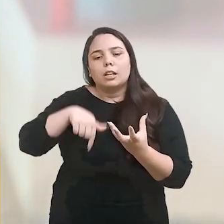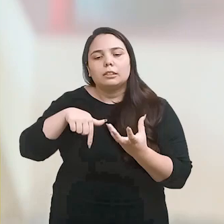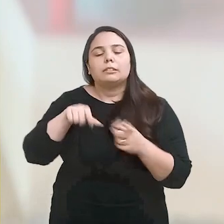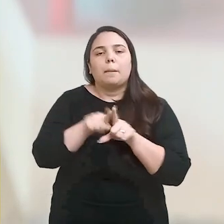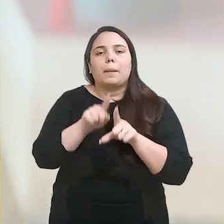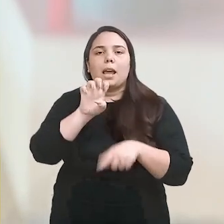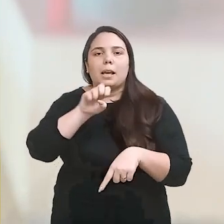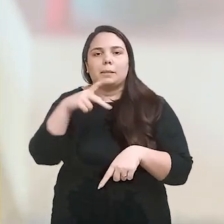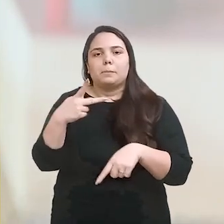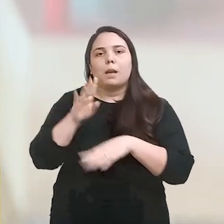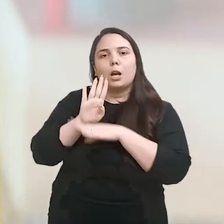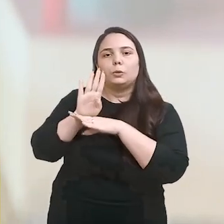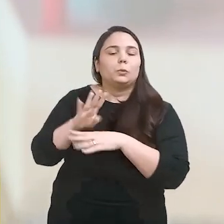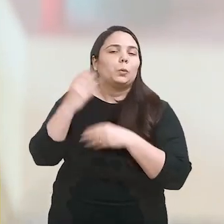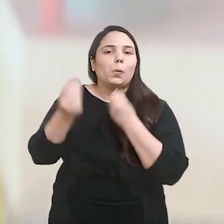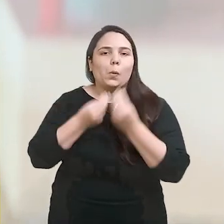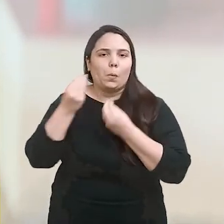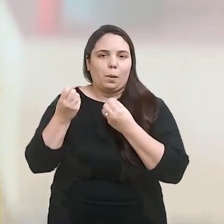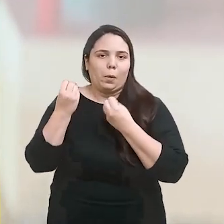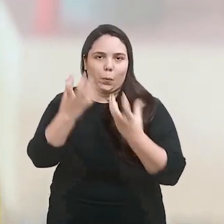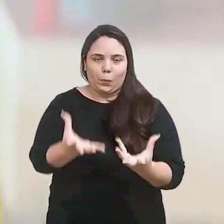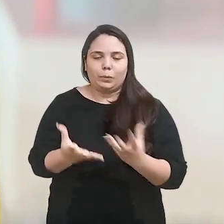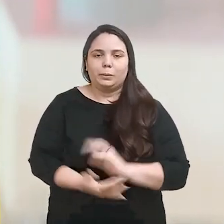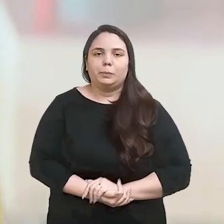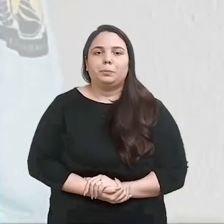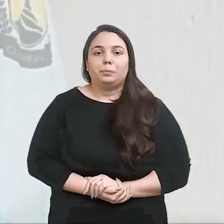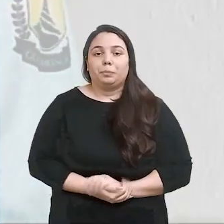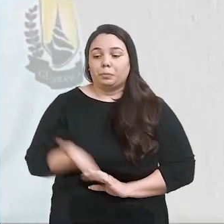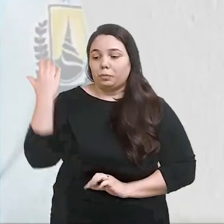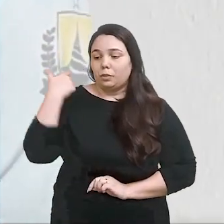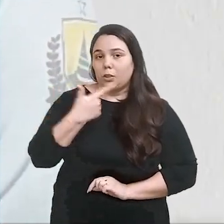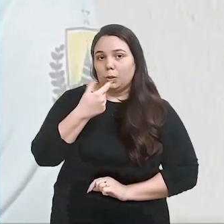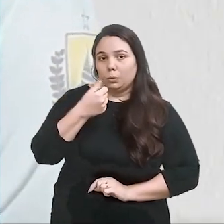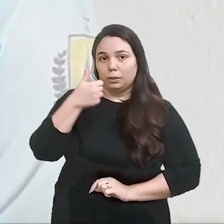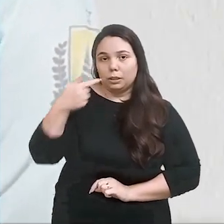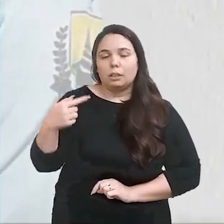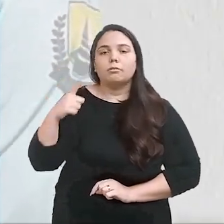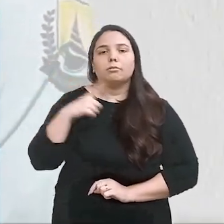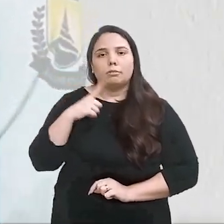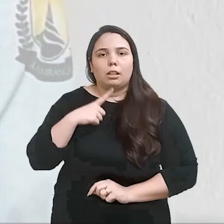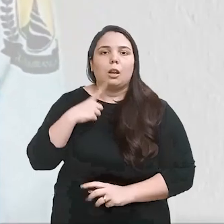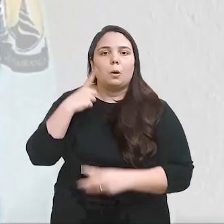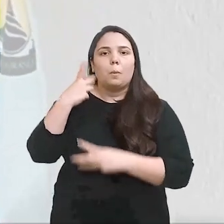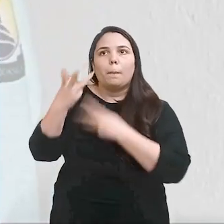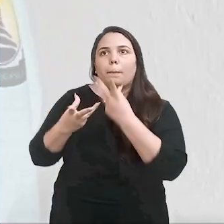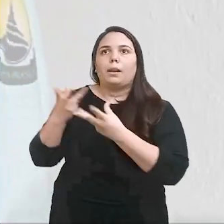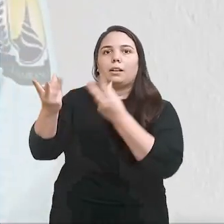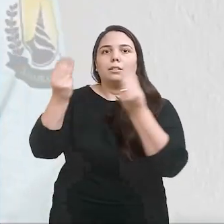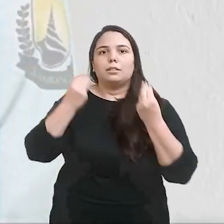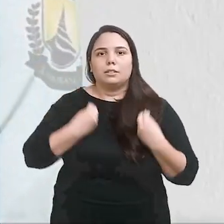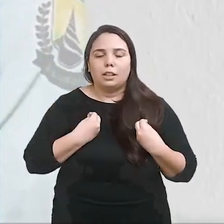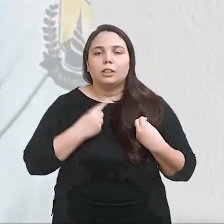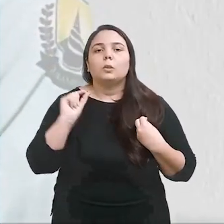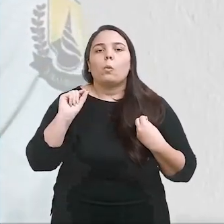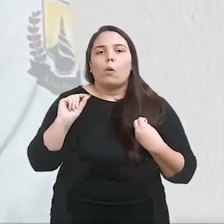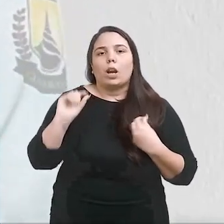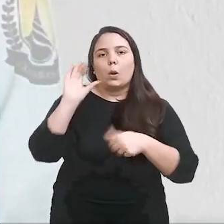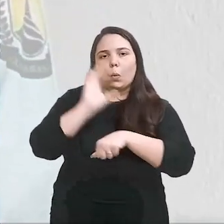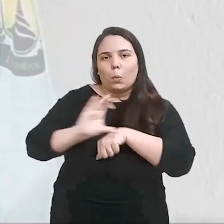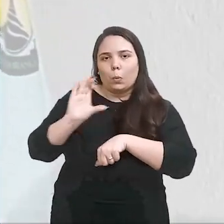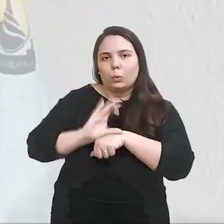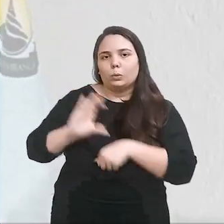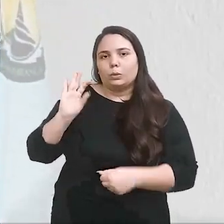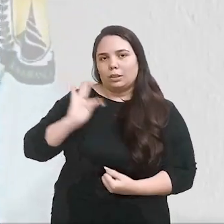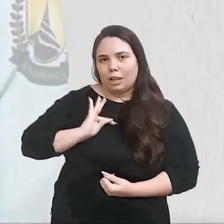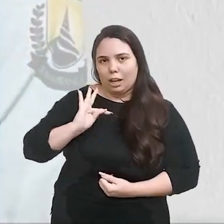dela e o papel que a ESP teve nessa trajetória de sucesso. Em 2017, nós tivemos o presente de ser agraciados